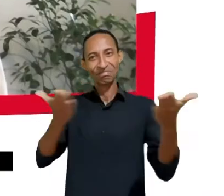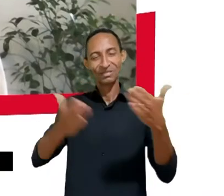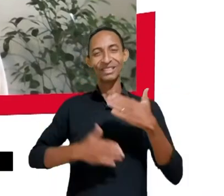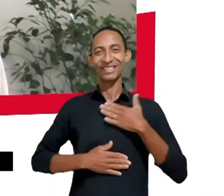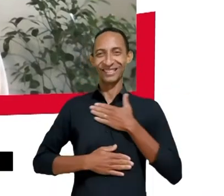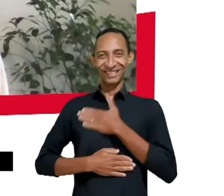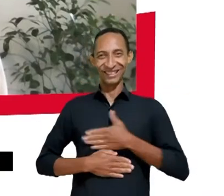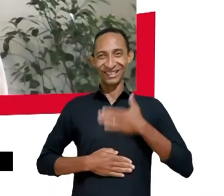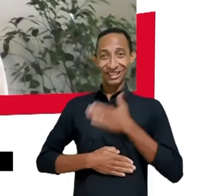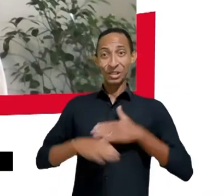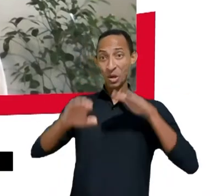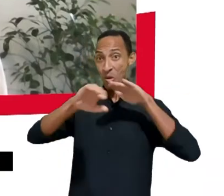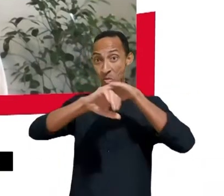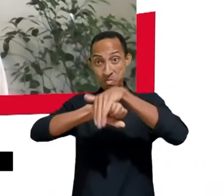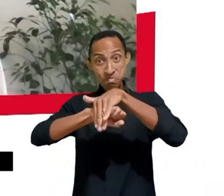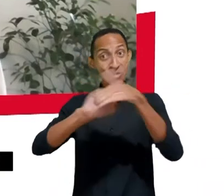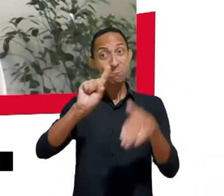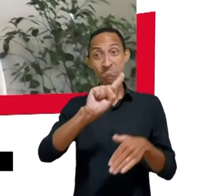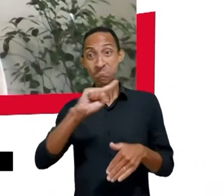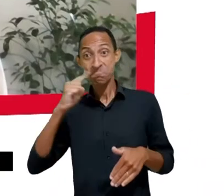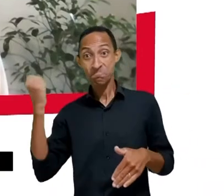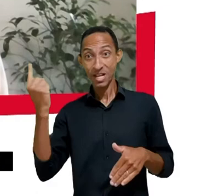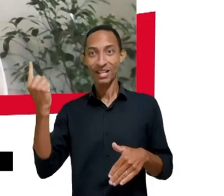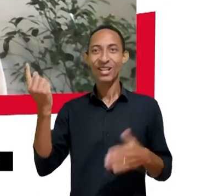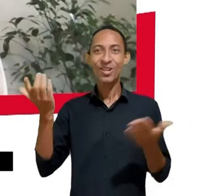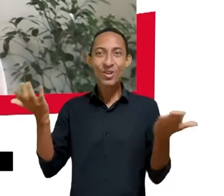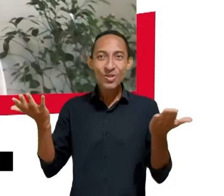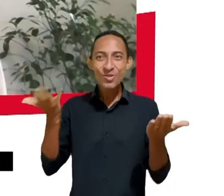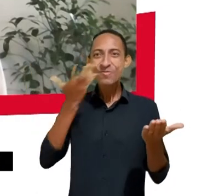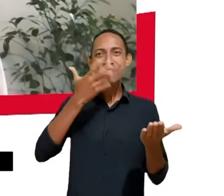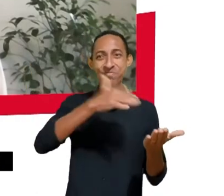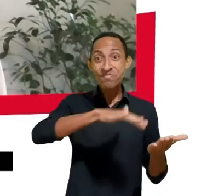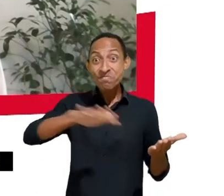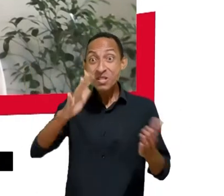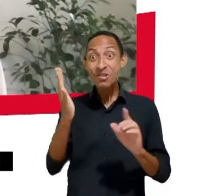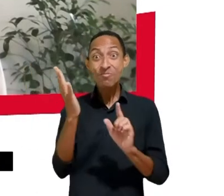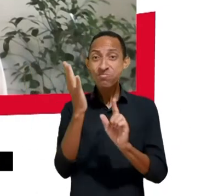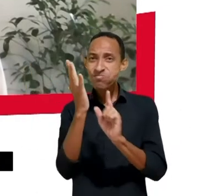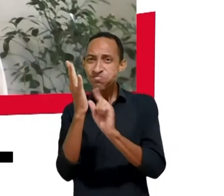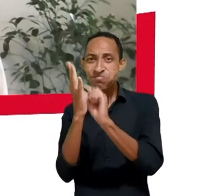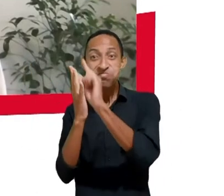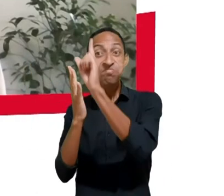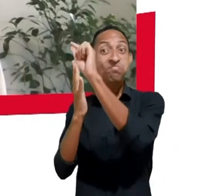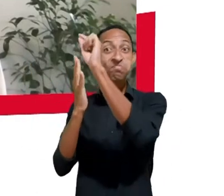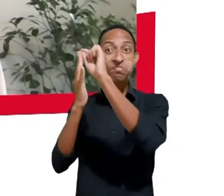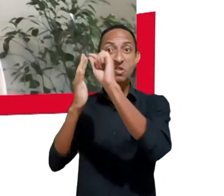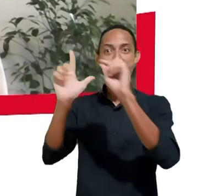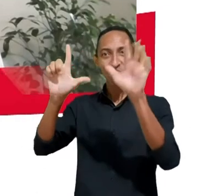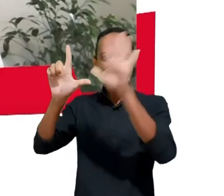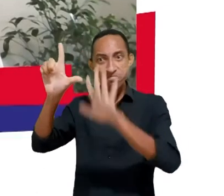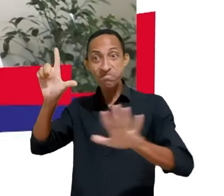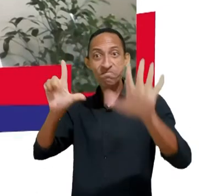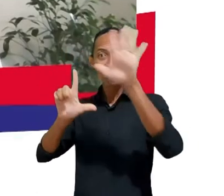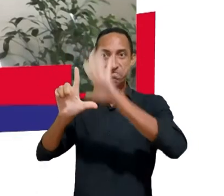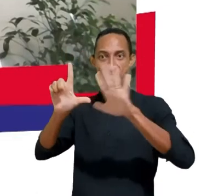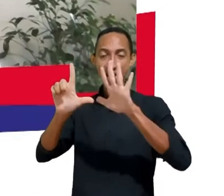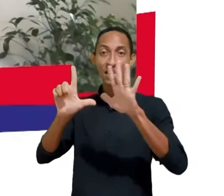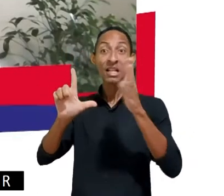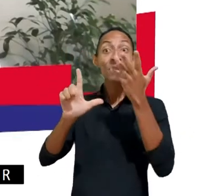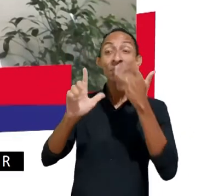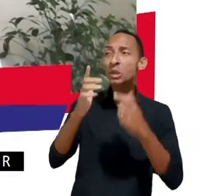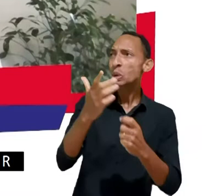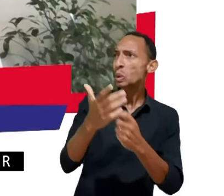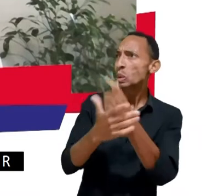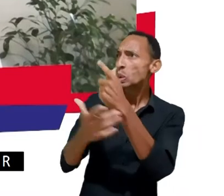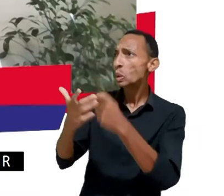As Infâncias na Era da Convergência Digital do 4º Fórum Internacional Criança e Consumo. Meu nome é Isabela